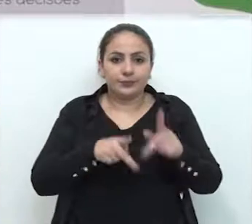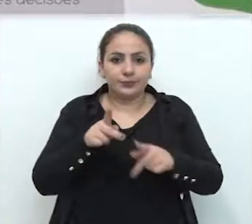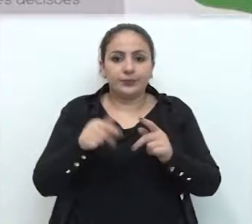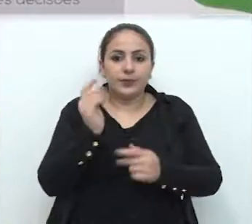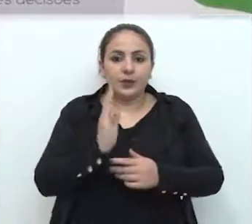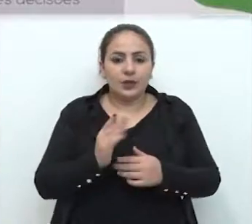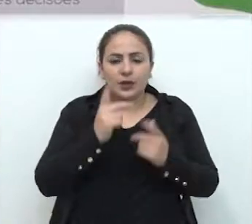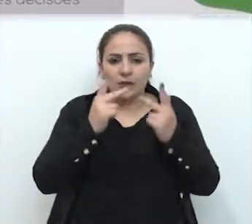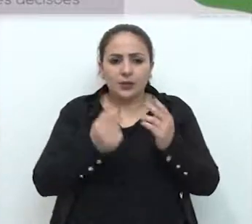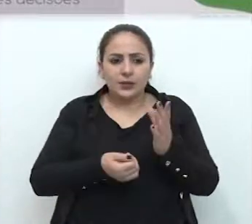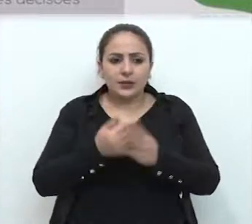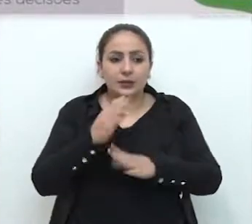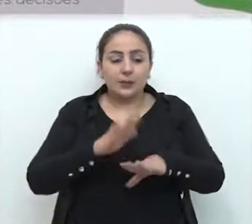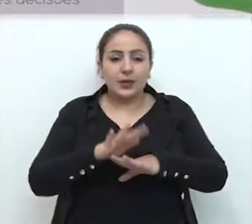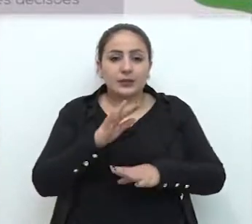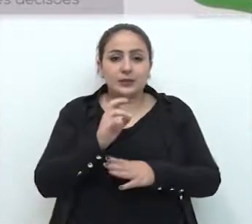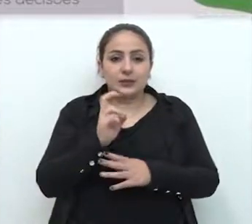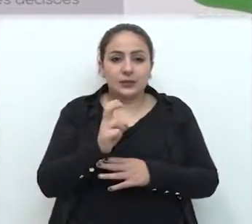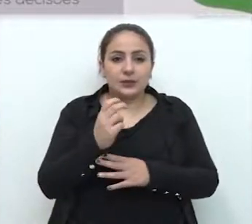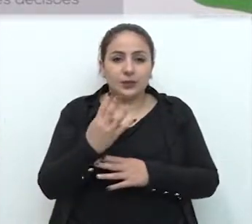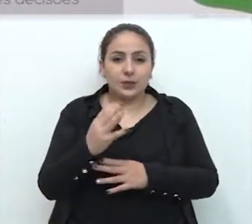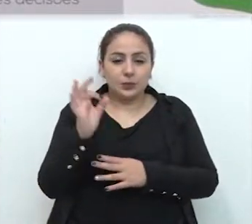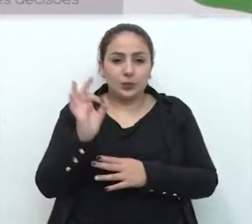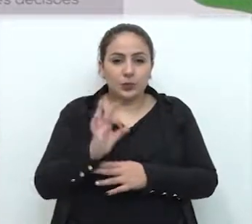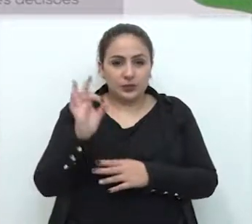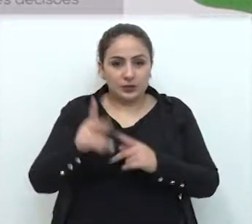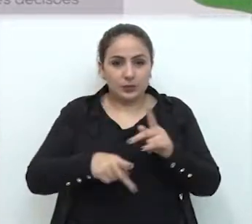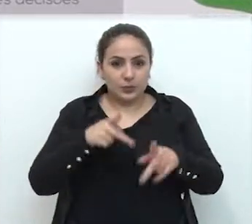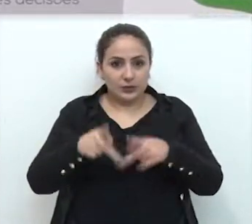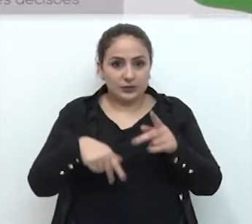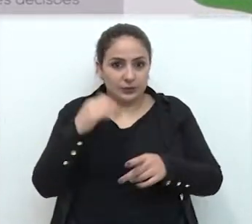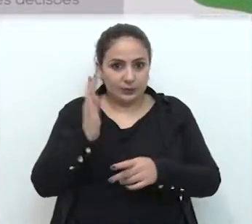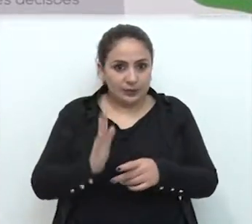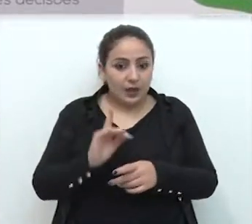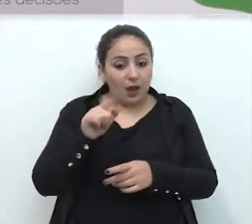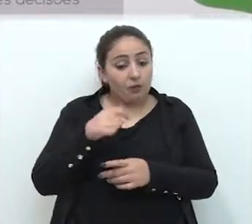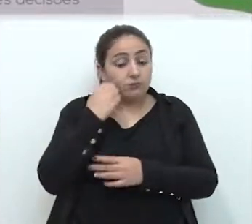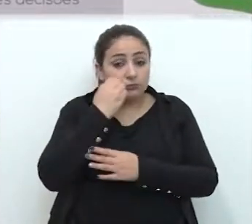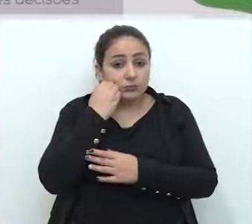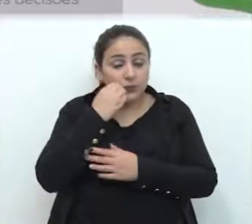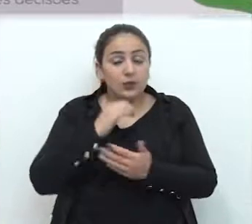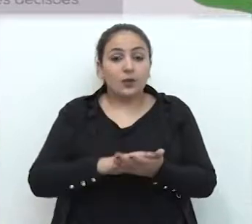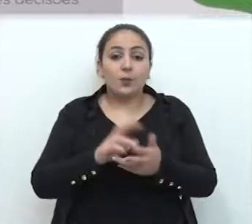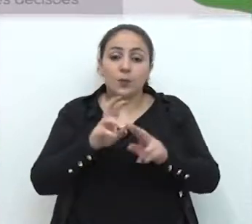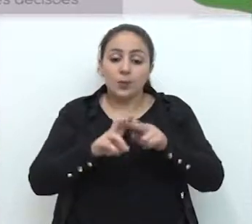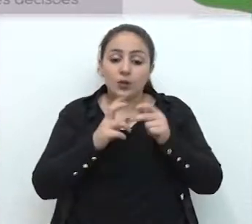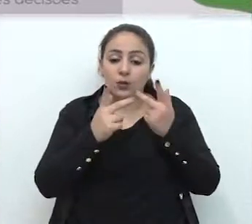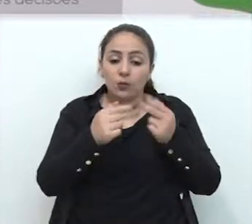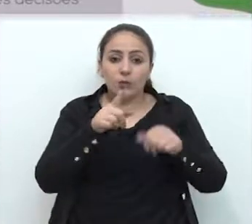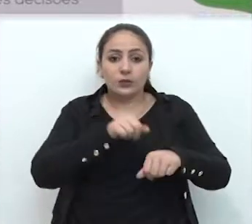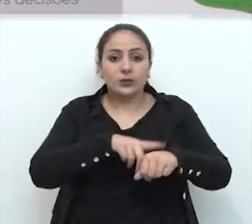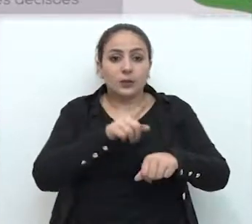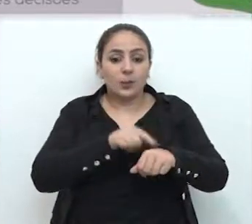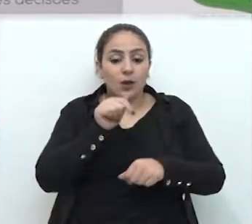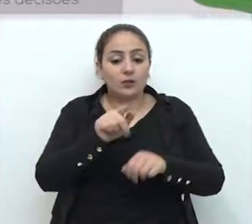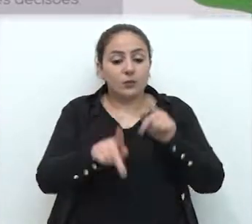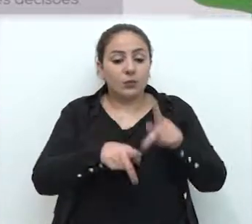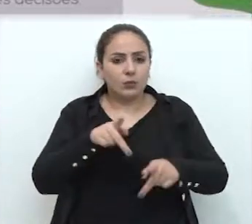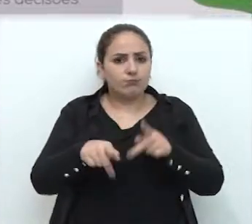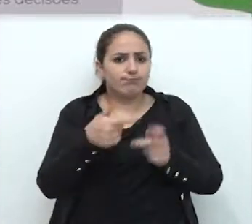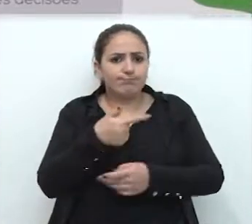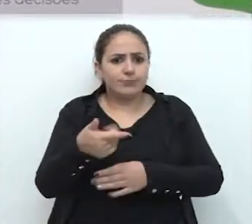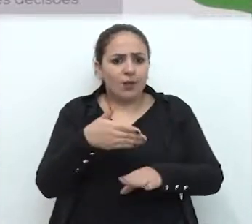população brasileira, ela é formada por mais de 54% da população brasileira, é negra. Ao mesmo tempo, essa